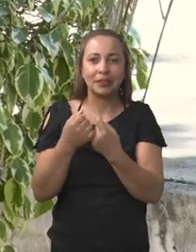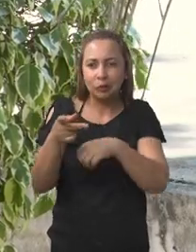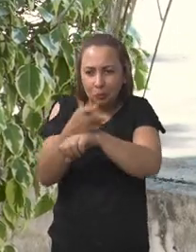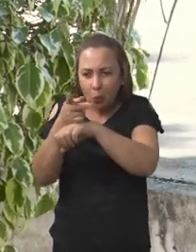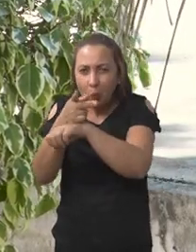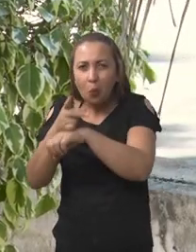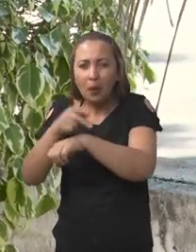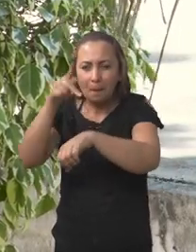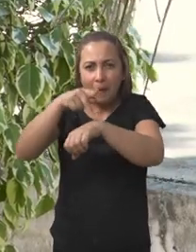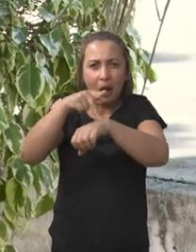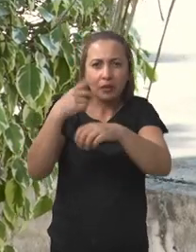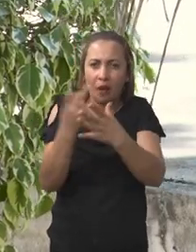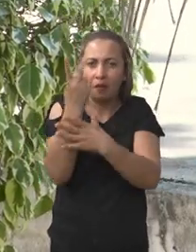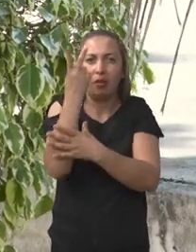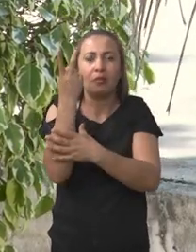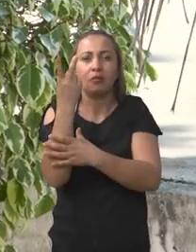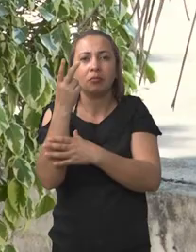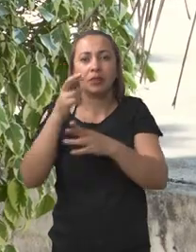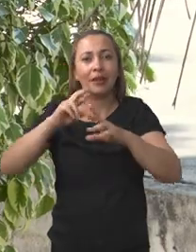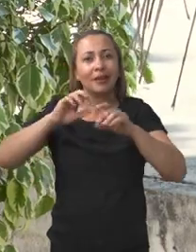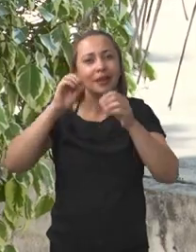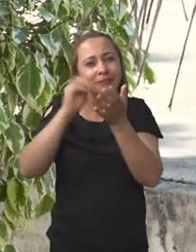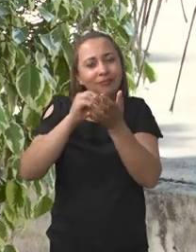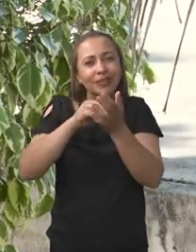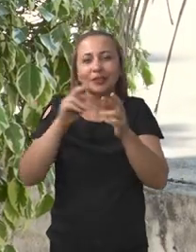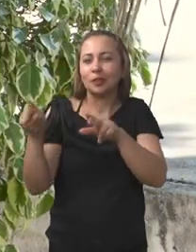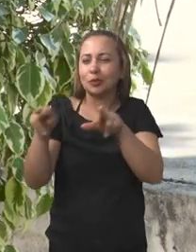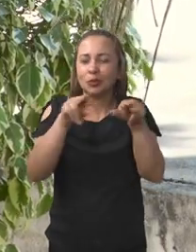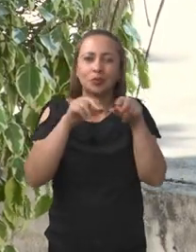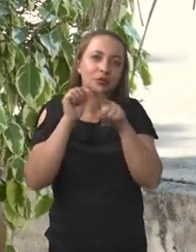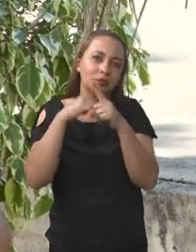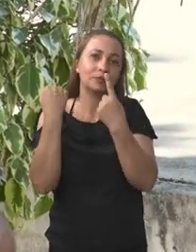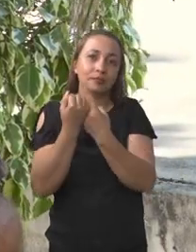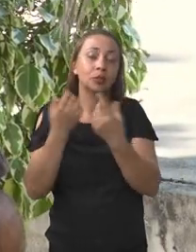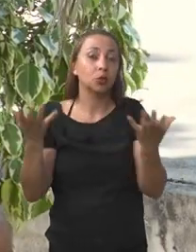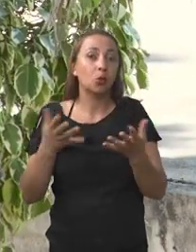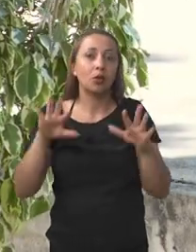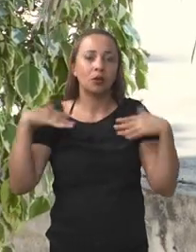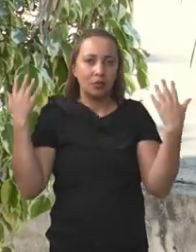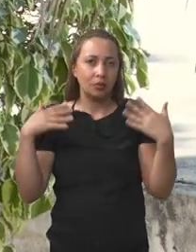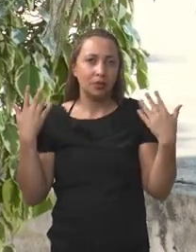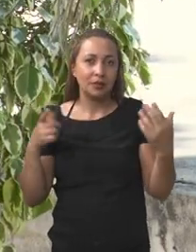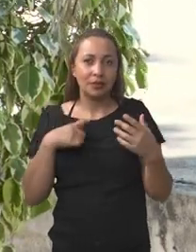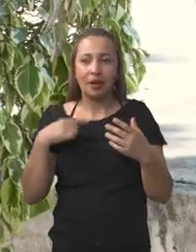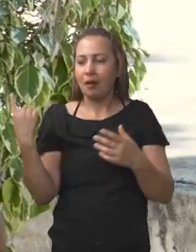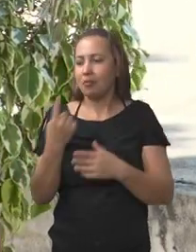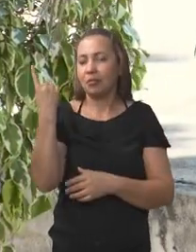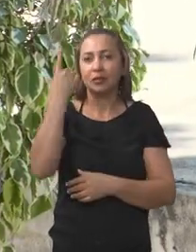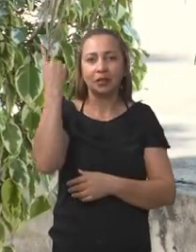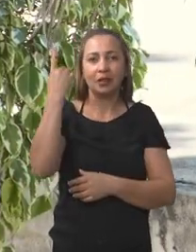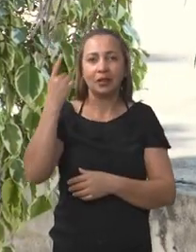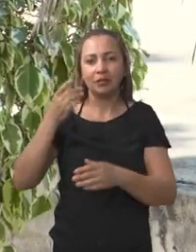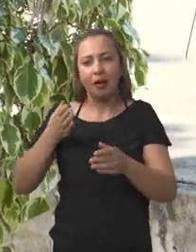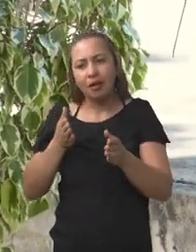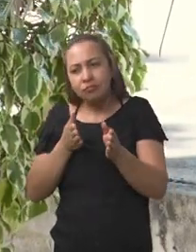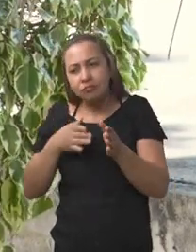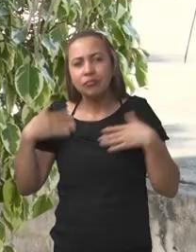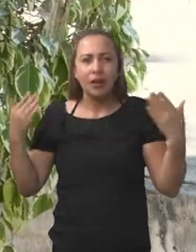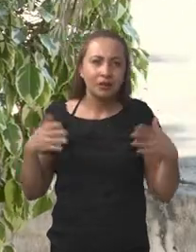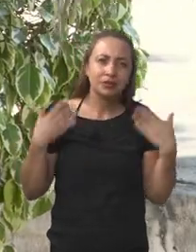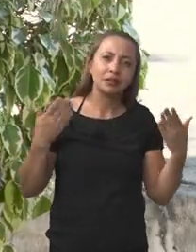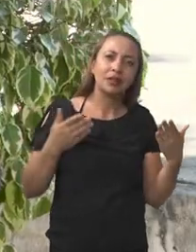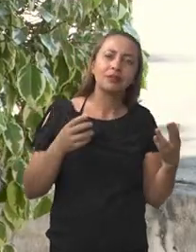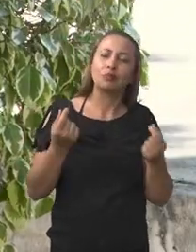diamantes. E acho que a desigualdade social, por mais que o turismo hoje tenha, de fato, aumentado o volume da